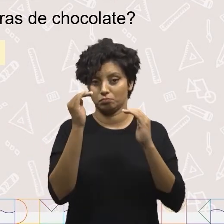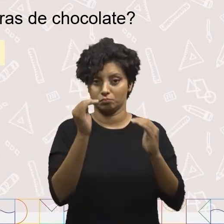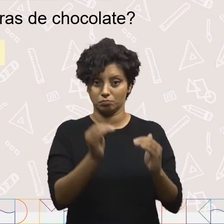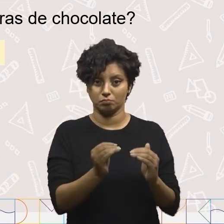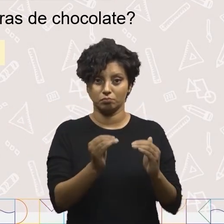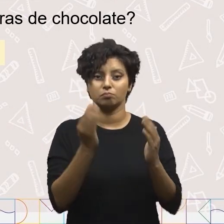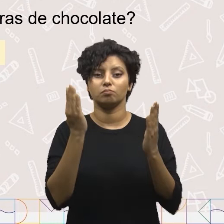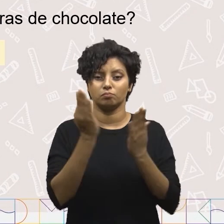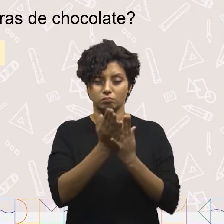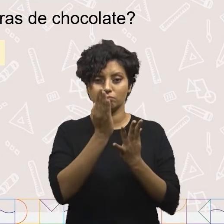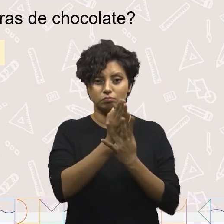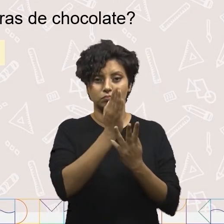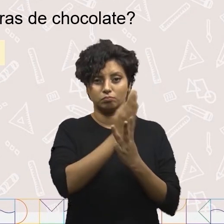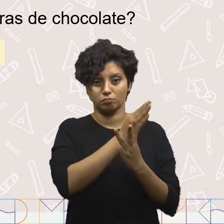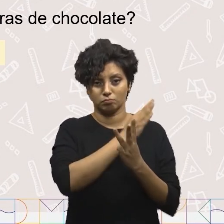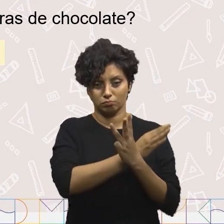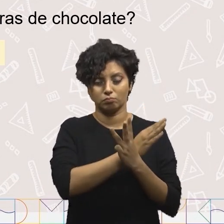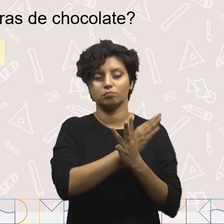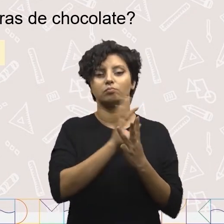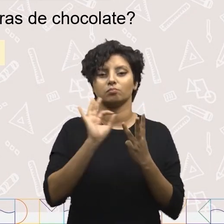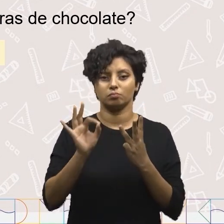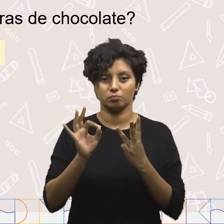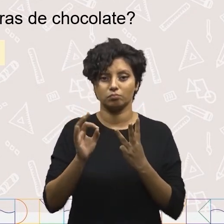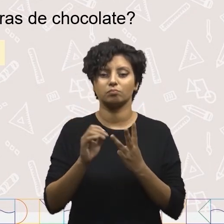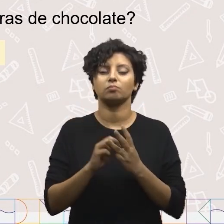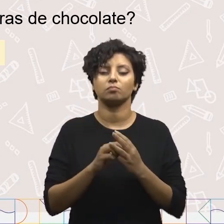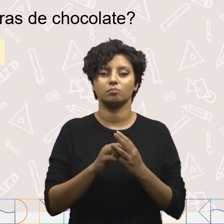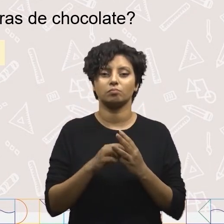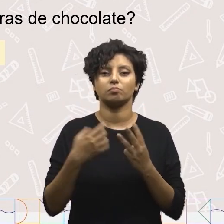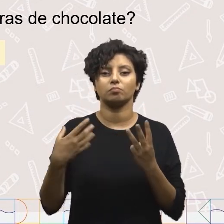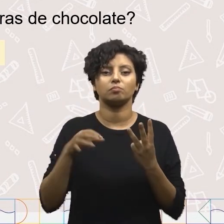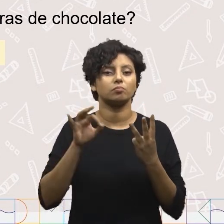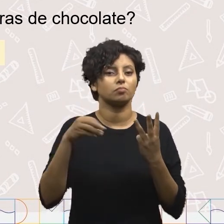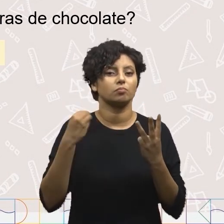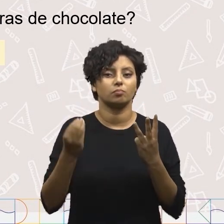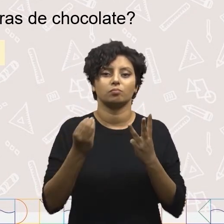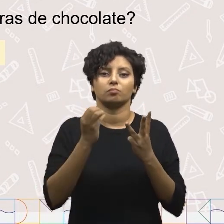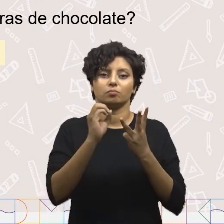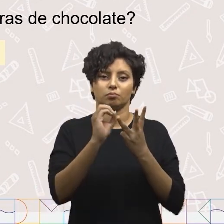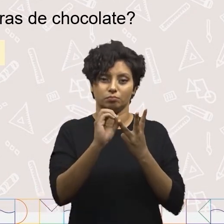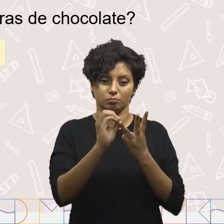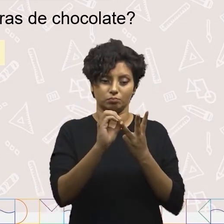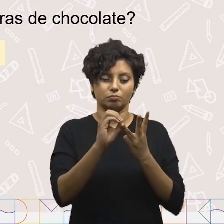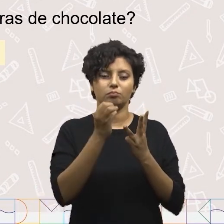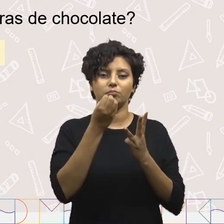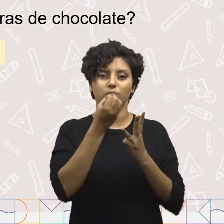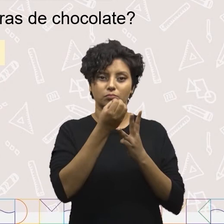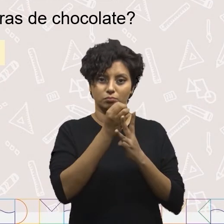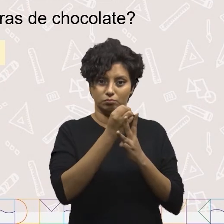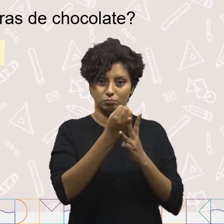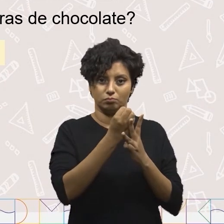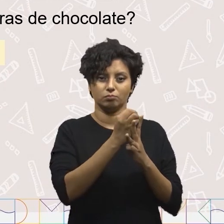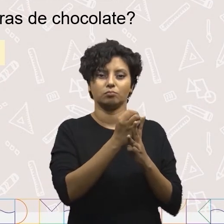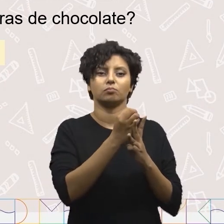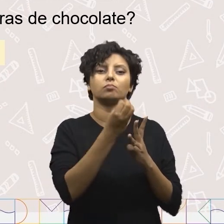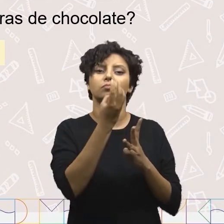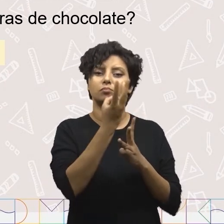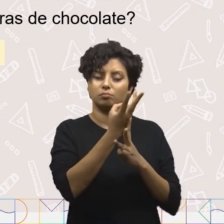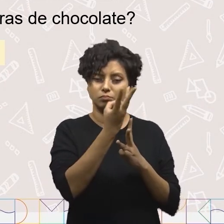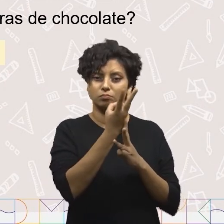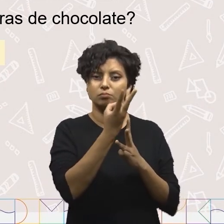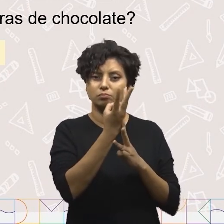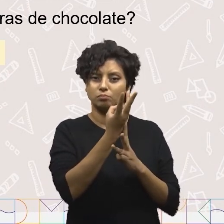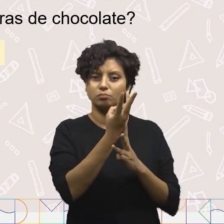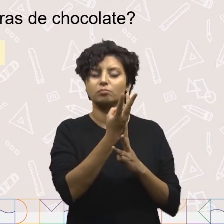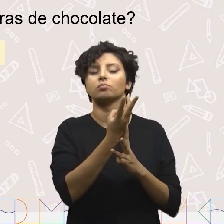as posições da unidade, dezena e centena. Então, vai ficar zero na unidade, zero na dezena